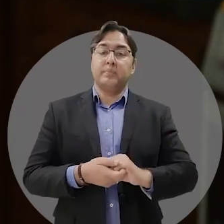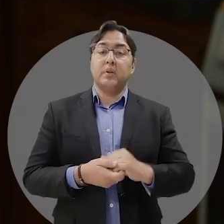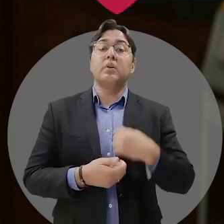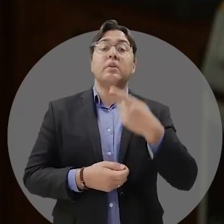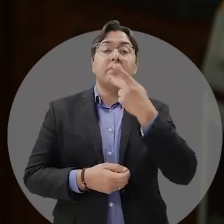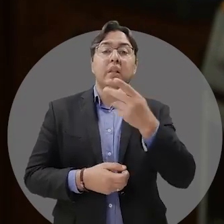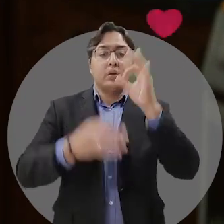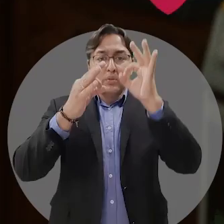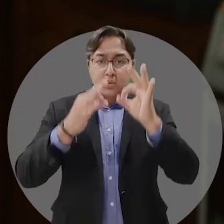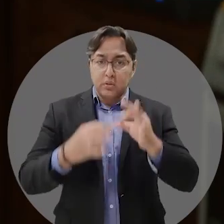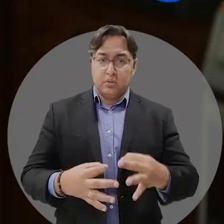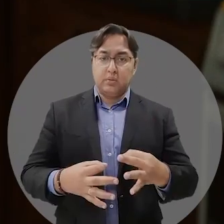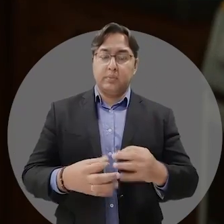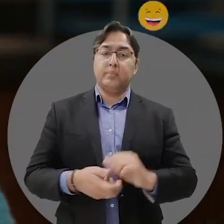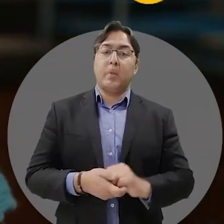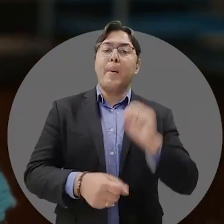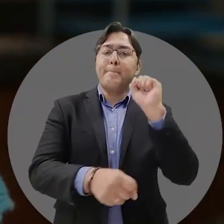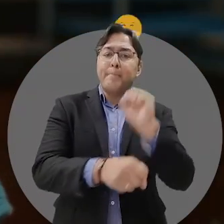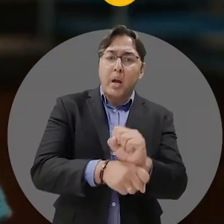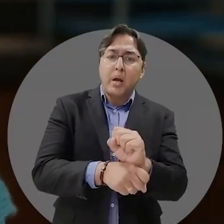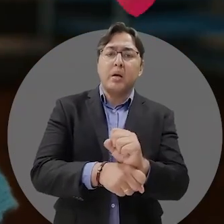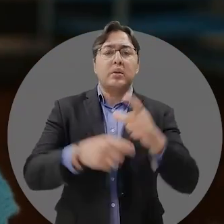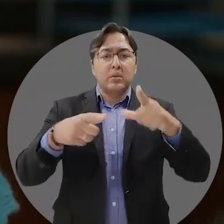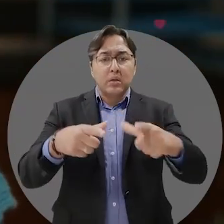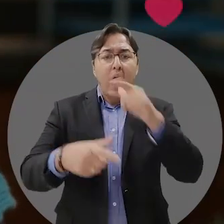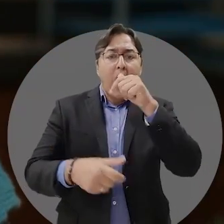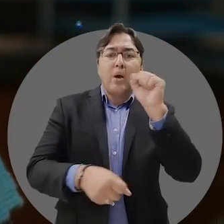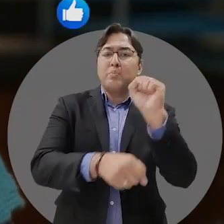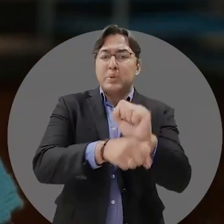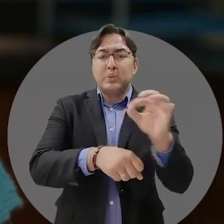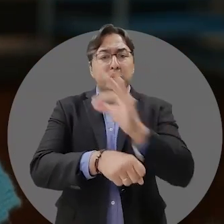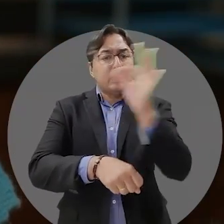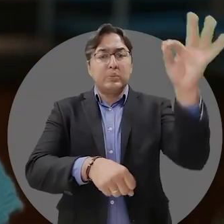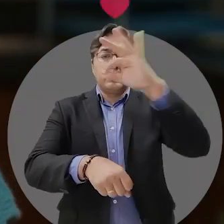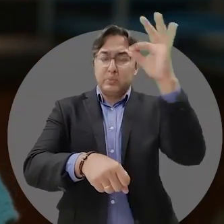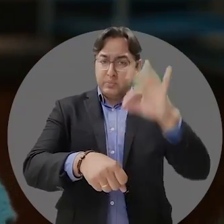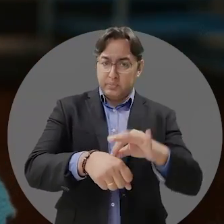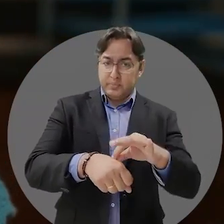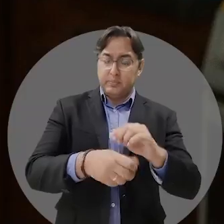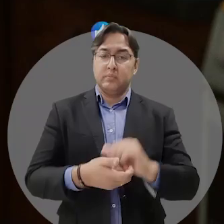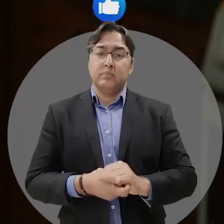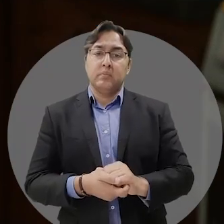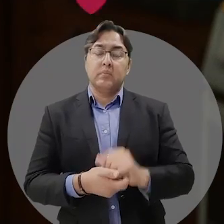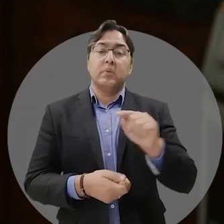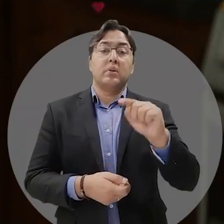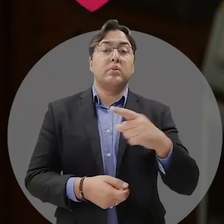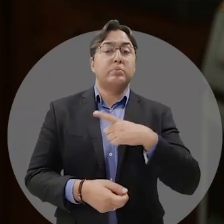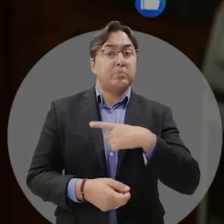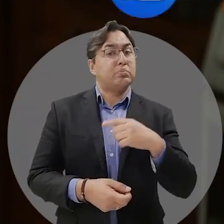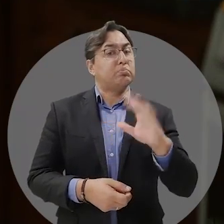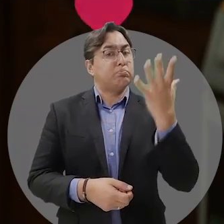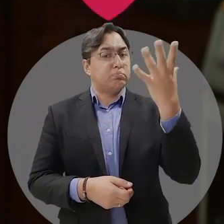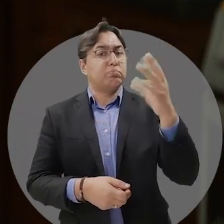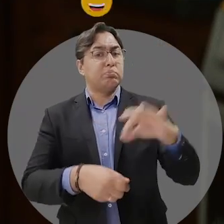Eu vim aqui pra falar sobre uma coisa séria. Pare de ficar shippando vasilha de água parada com a dengue aí, bebê. Eu aposto que até